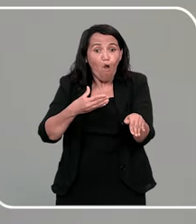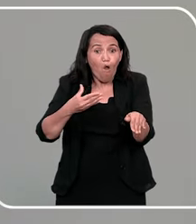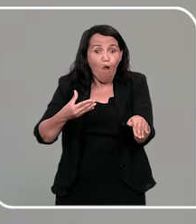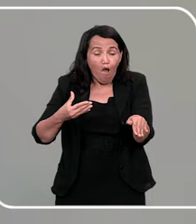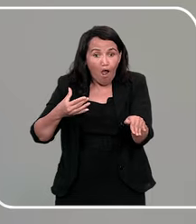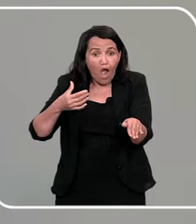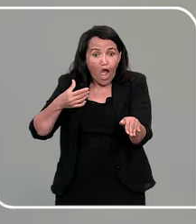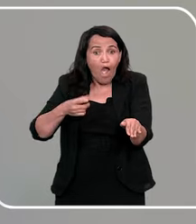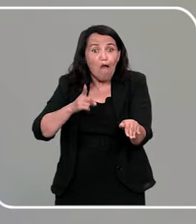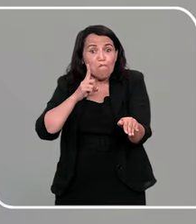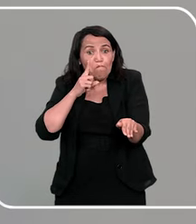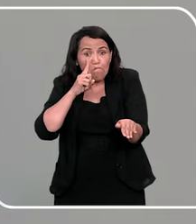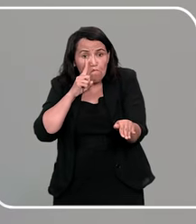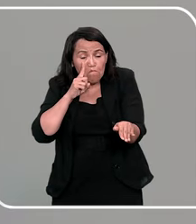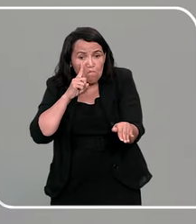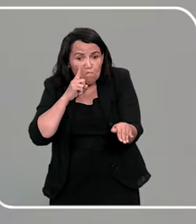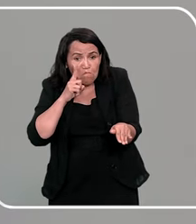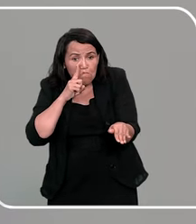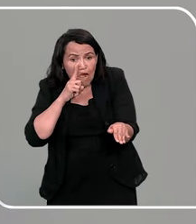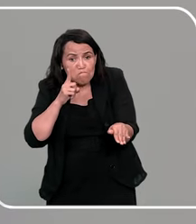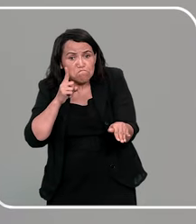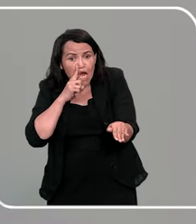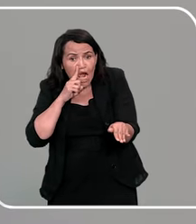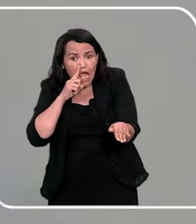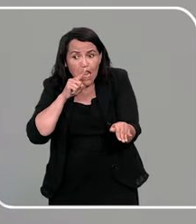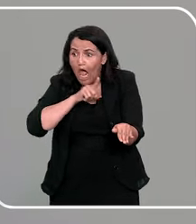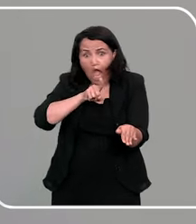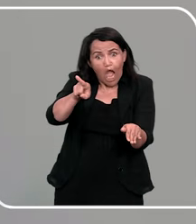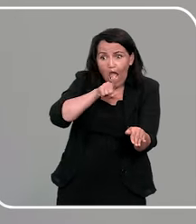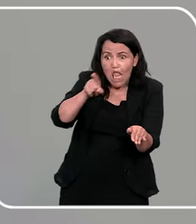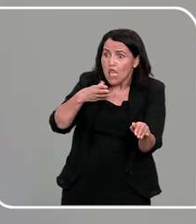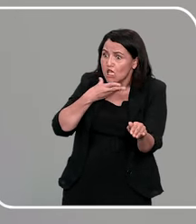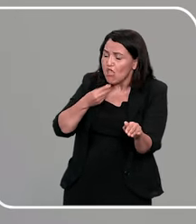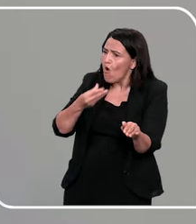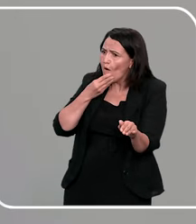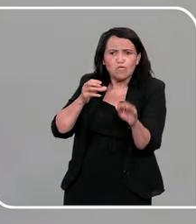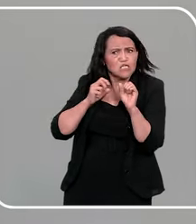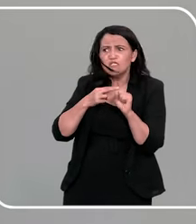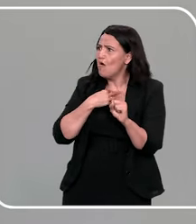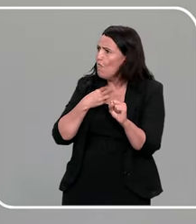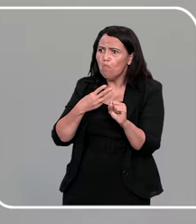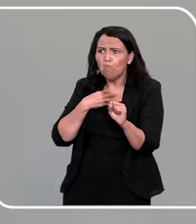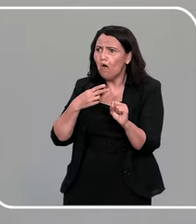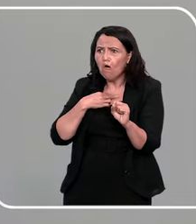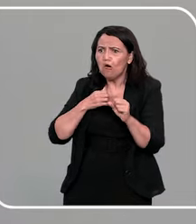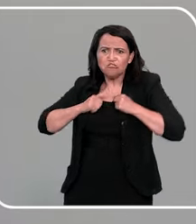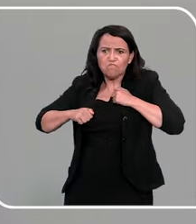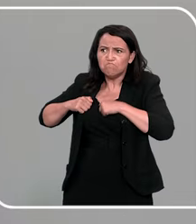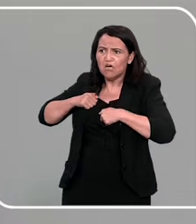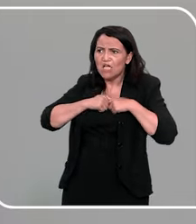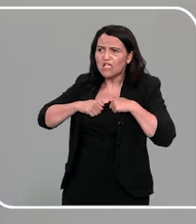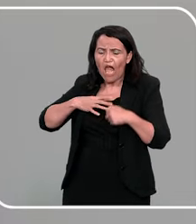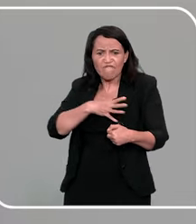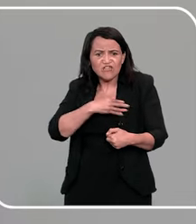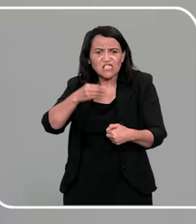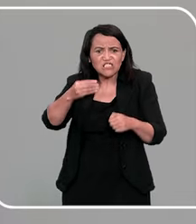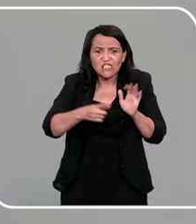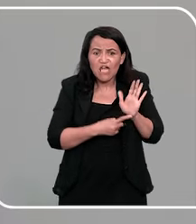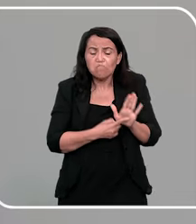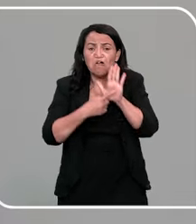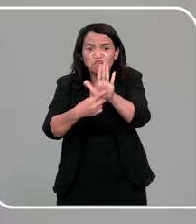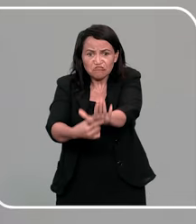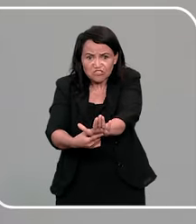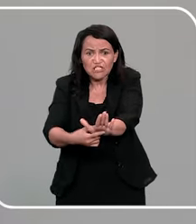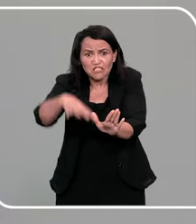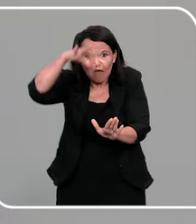mamãe, aquele homem não pode dar banho na filha dele, assim, na frente de todo mundo, ele está mostrando as partes